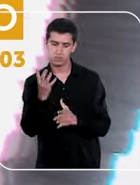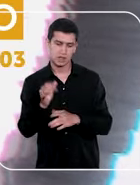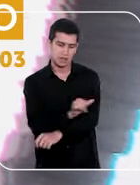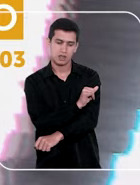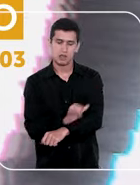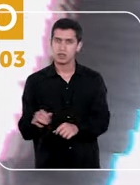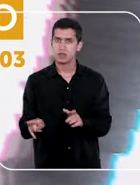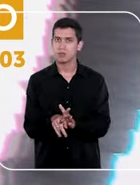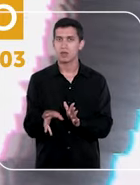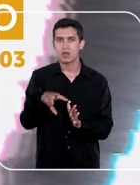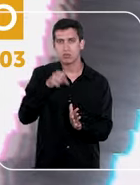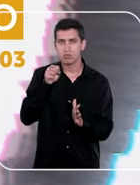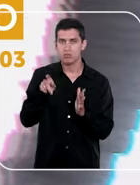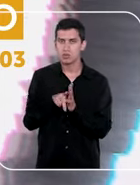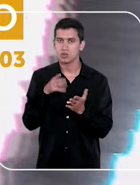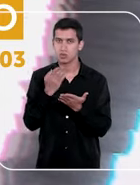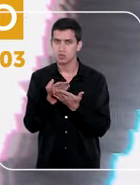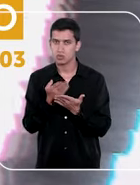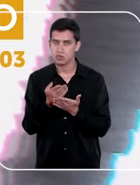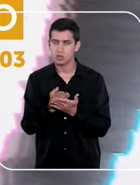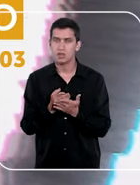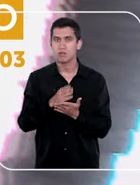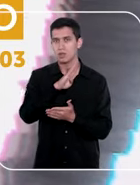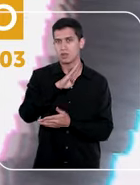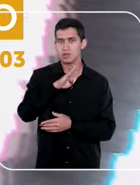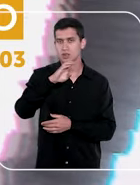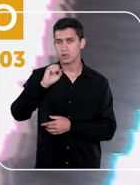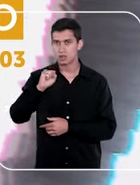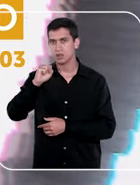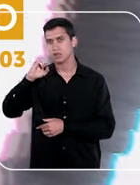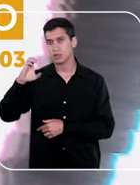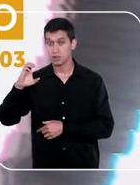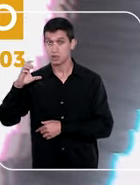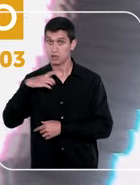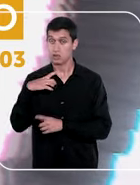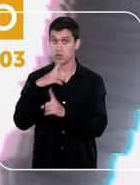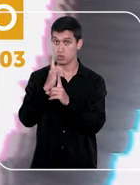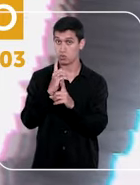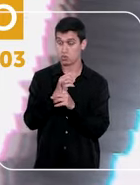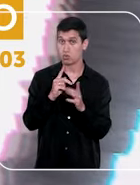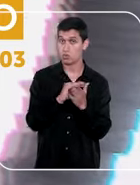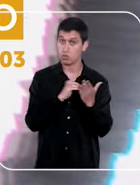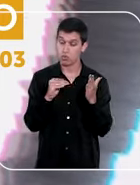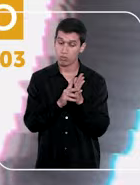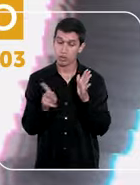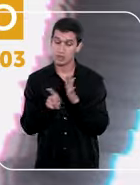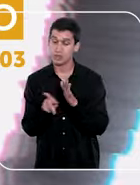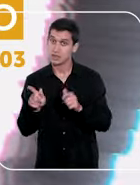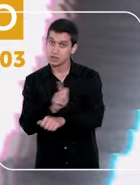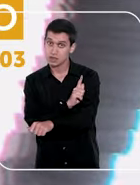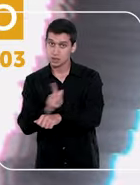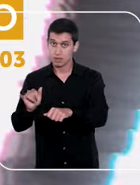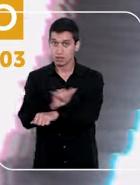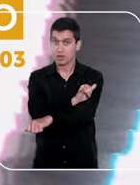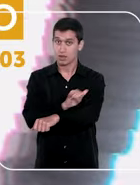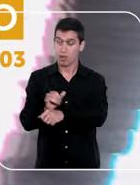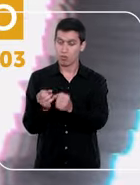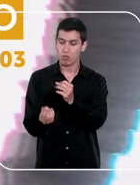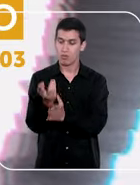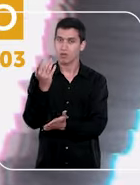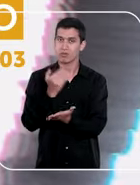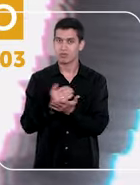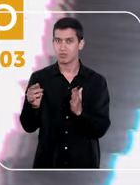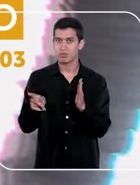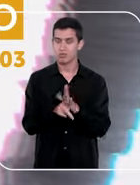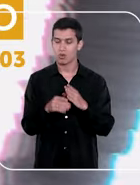e na adoção do estudo do Balance Scorecard como ferramenta de gestão estratégica, iniciativa premiada em